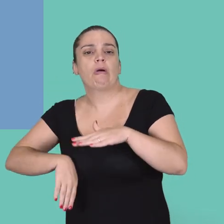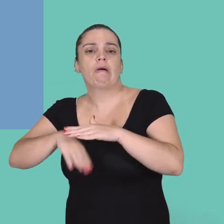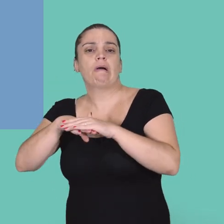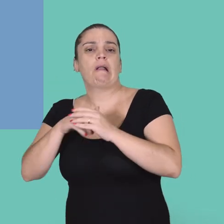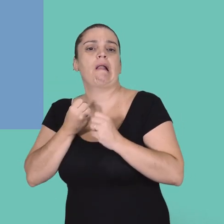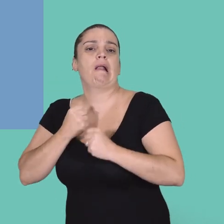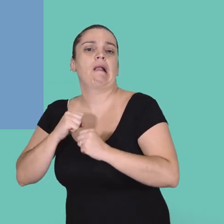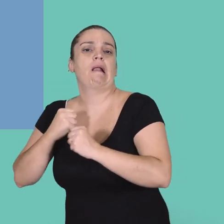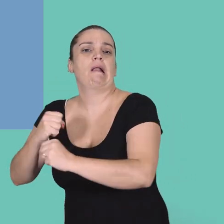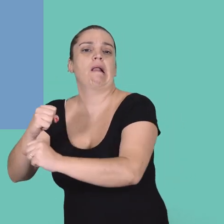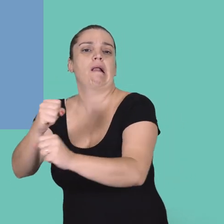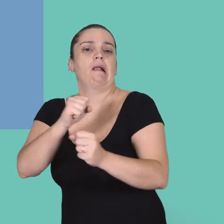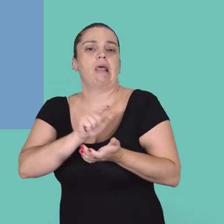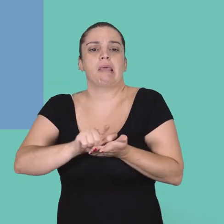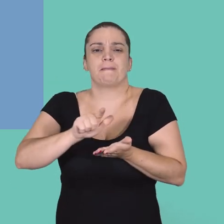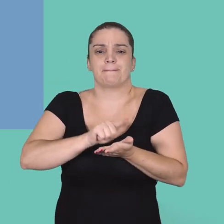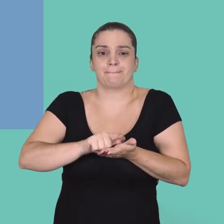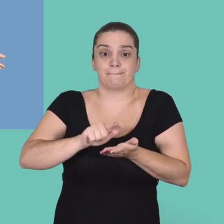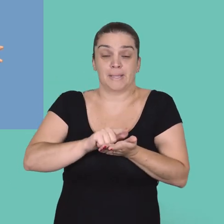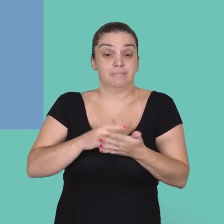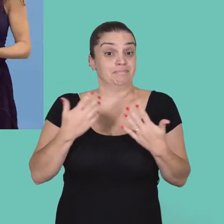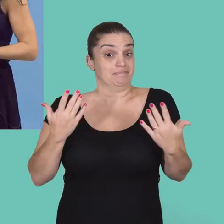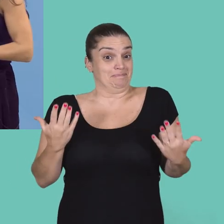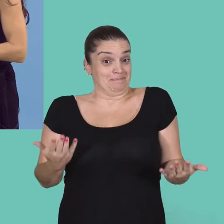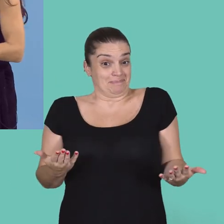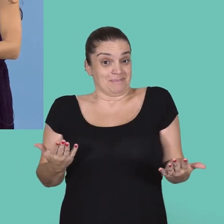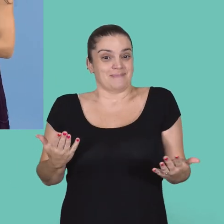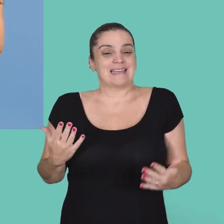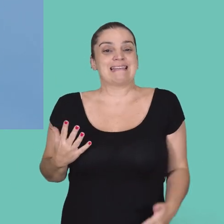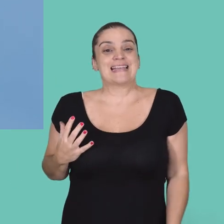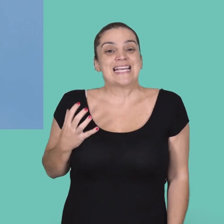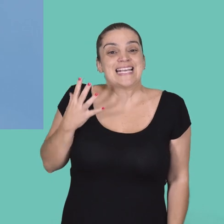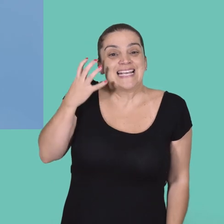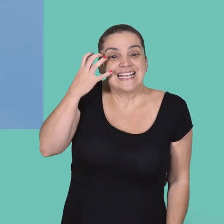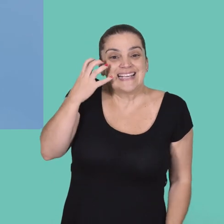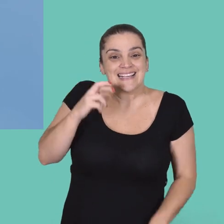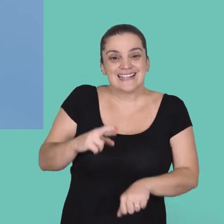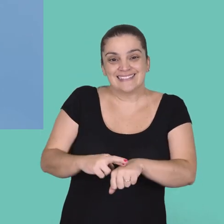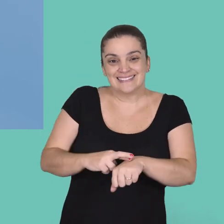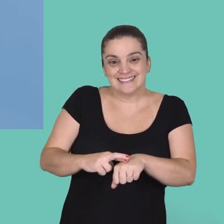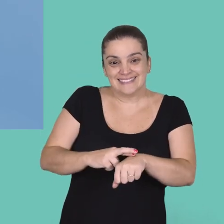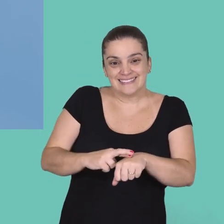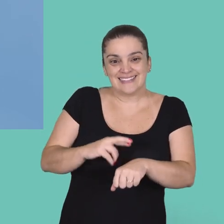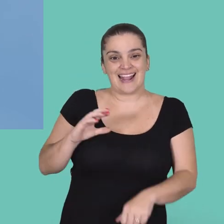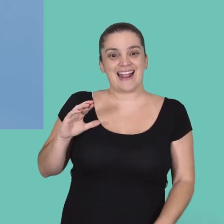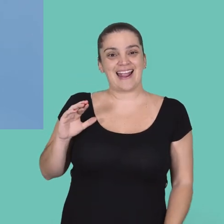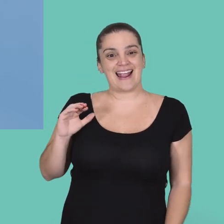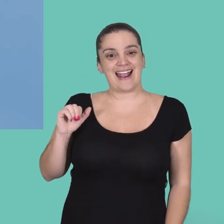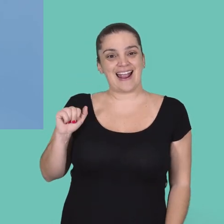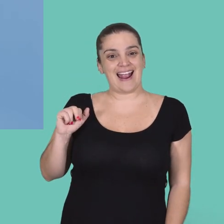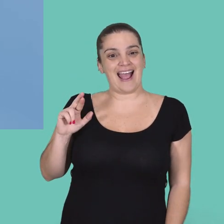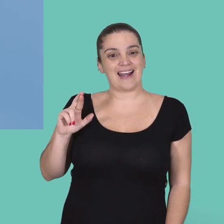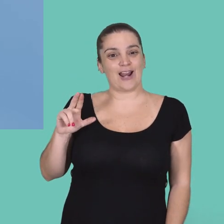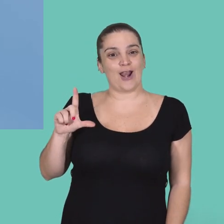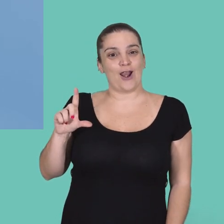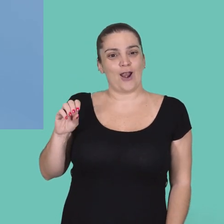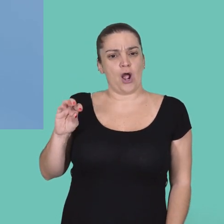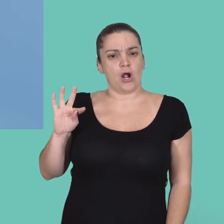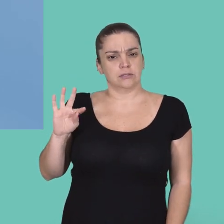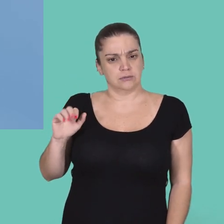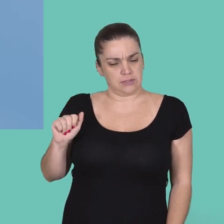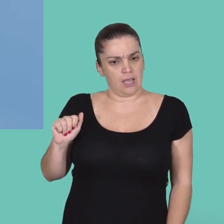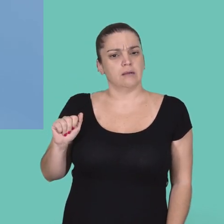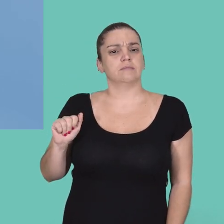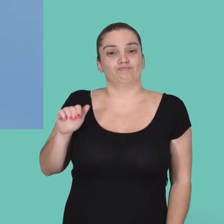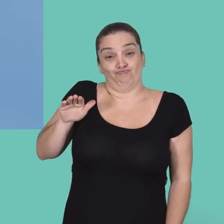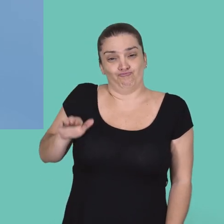laboratório. Mas então, a Carlota, a nossa Carlota, era uma criança, discutiu com a sua mãe, né? Conversou com a sua mãe que ela